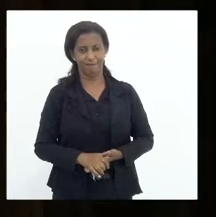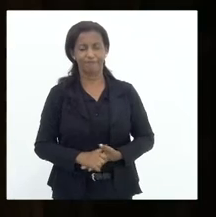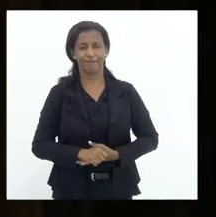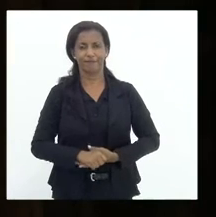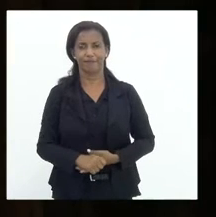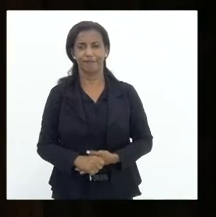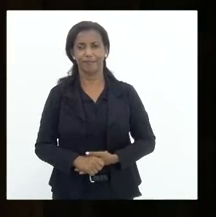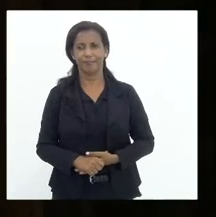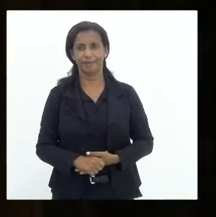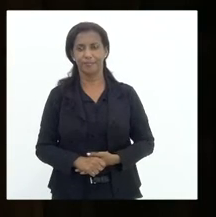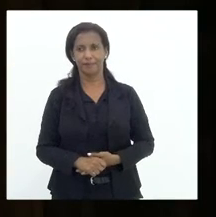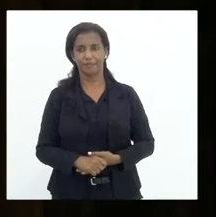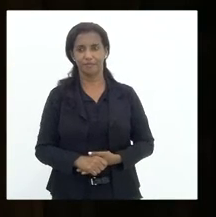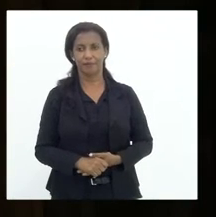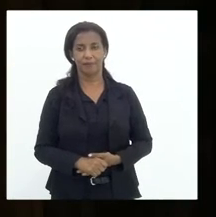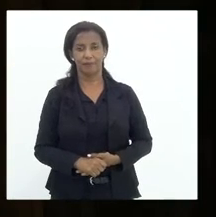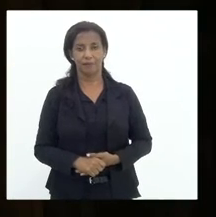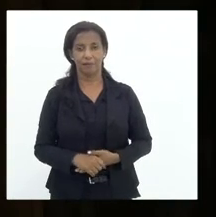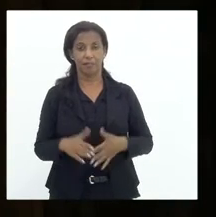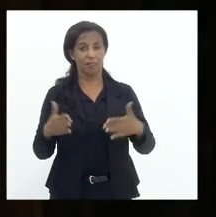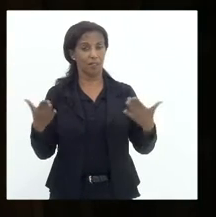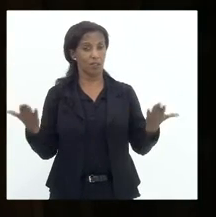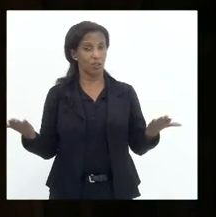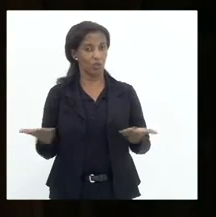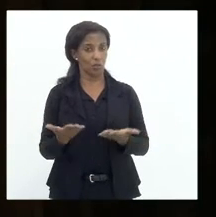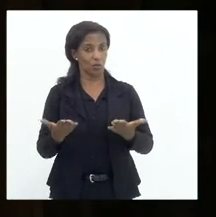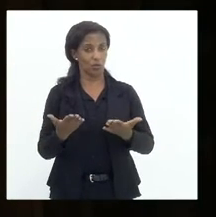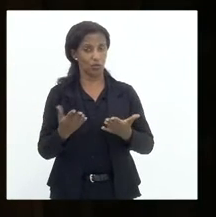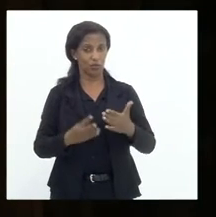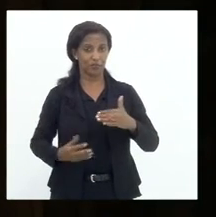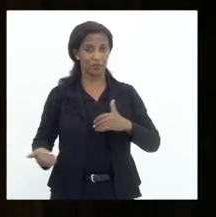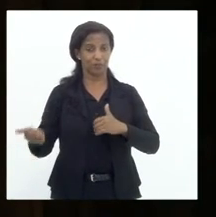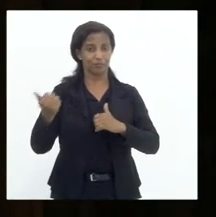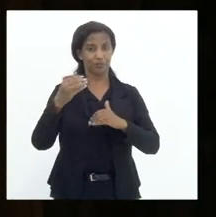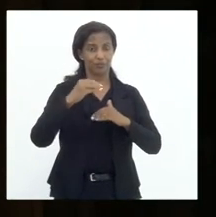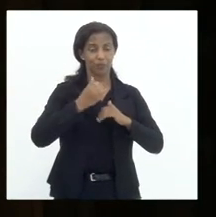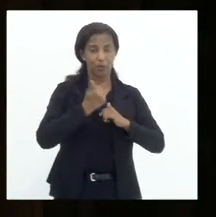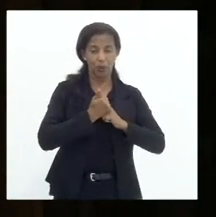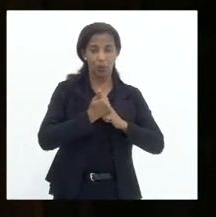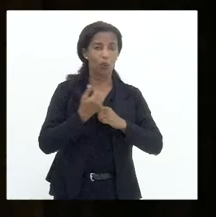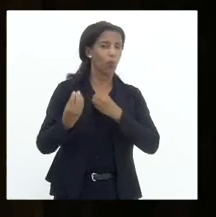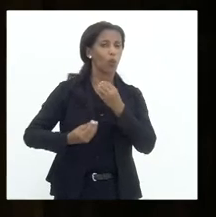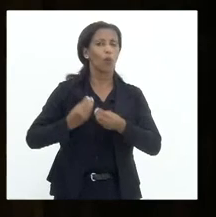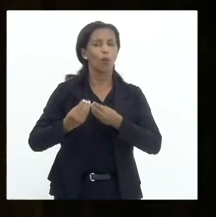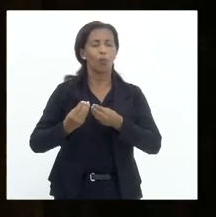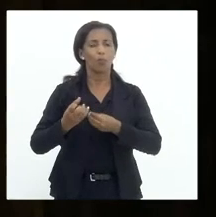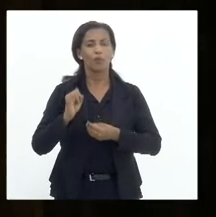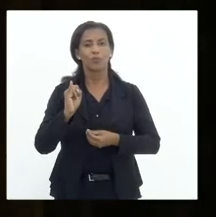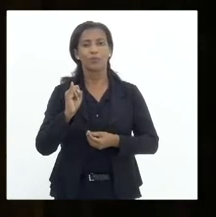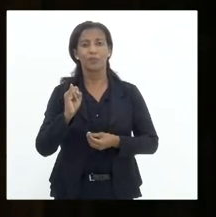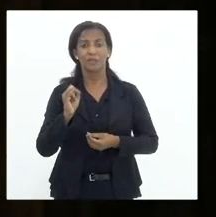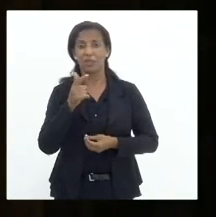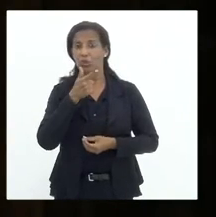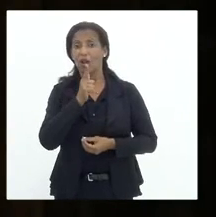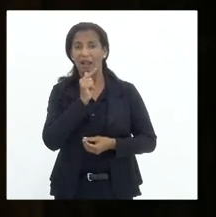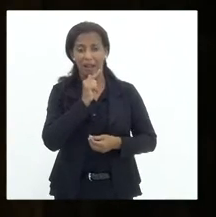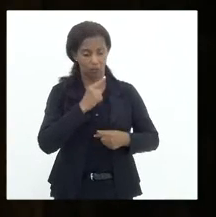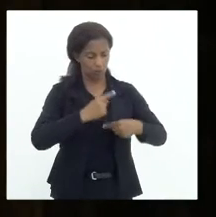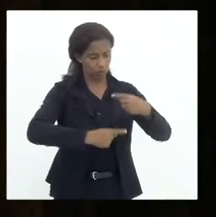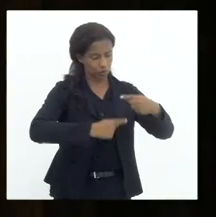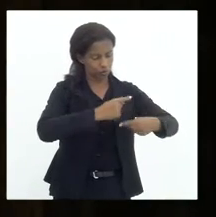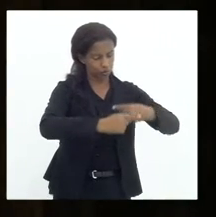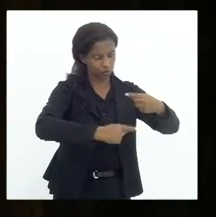energética que está sendo suprida de que forma? Se não gera energia